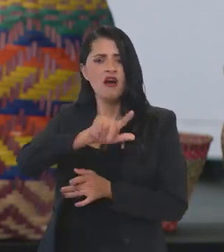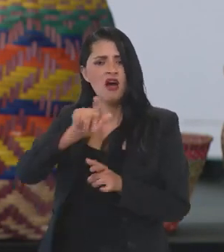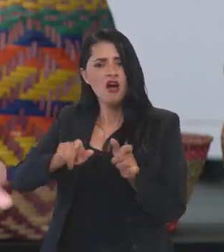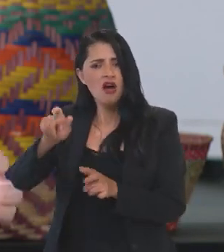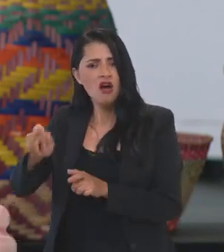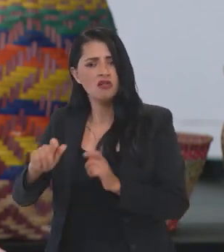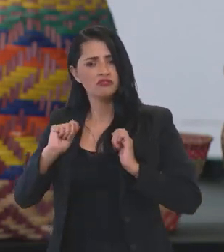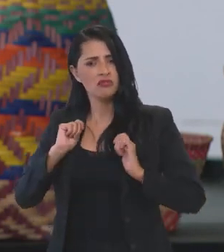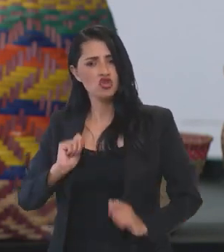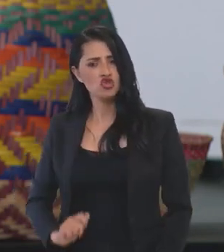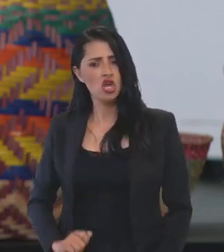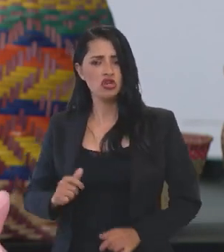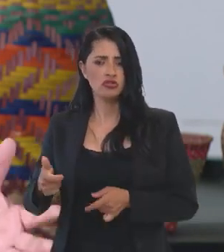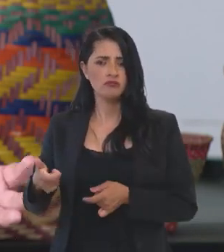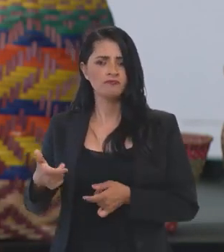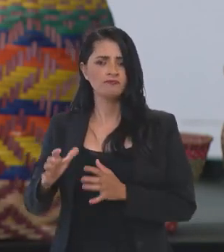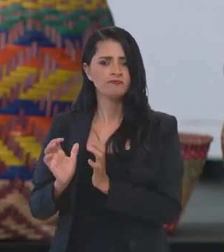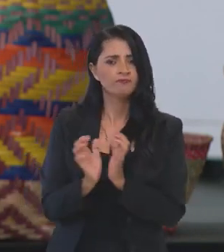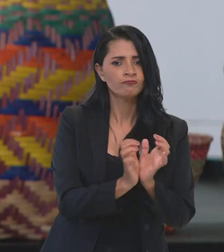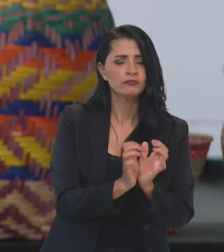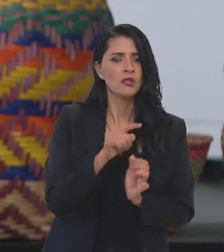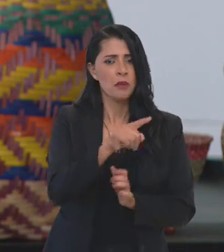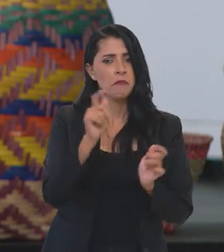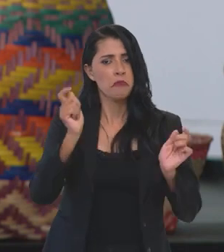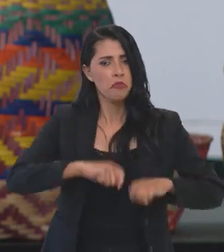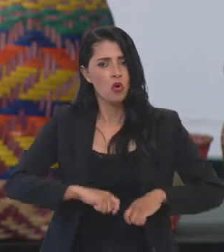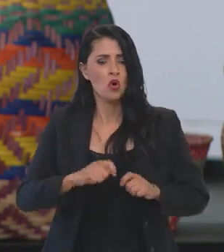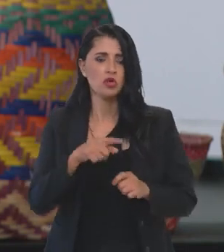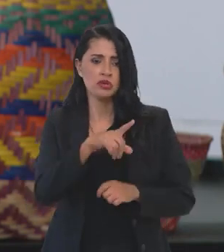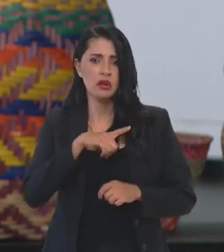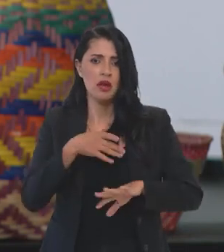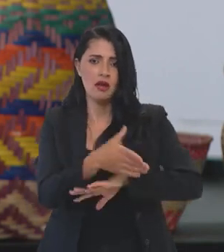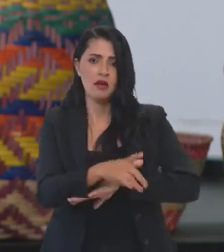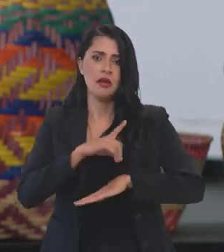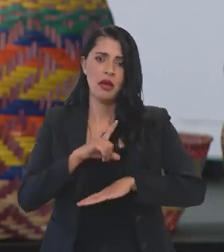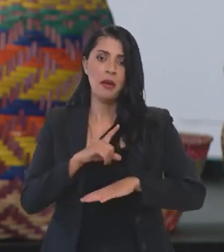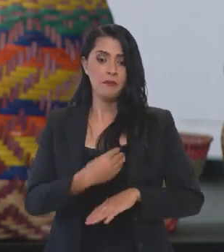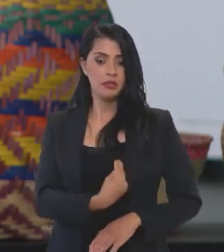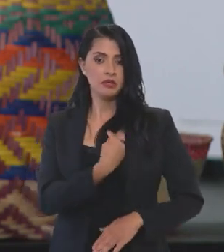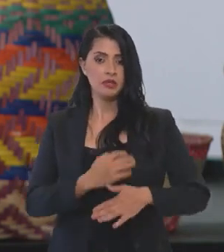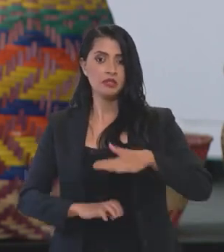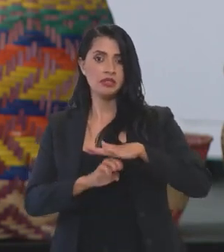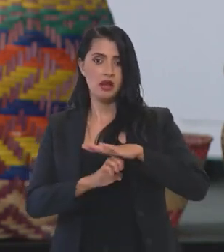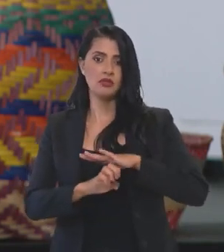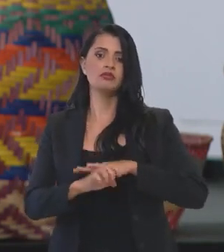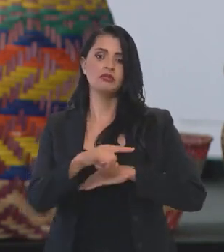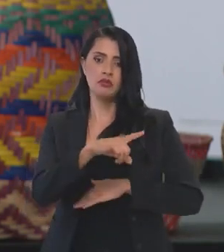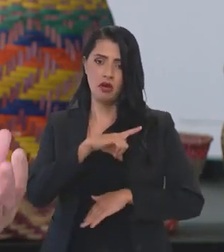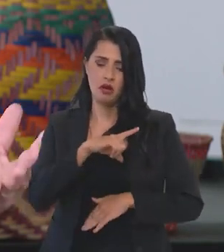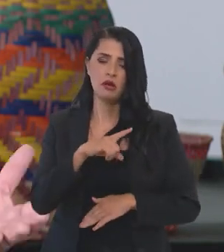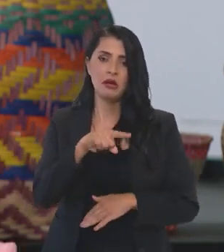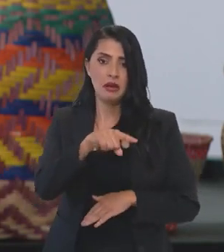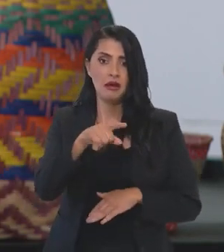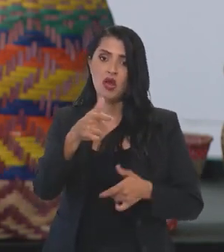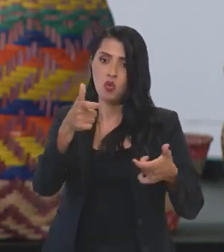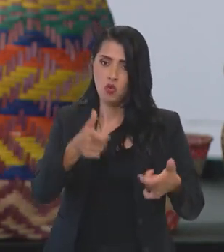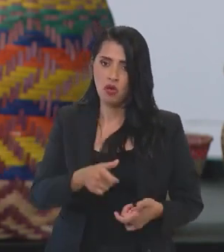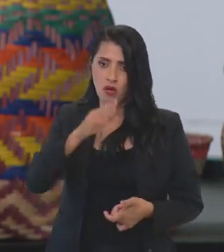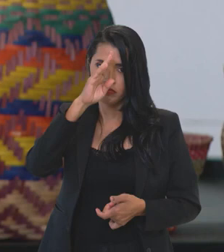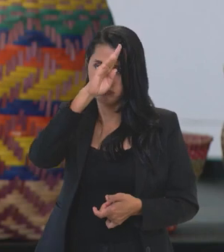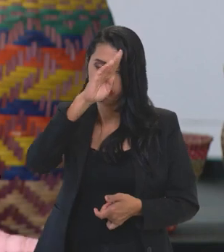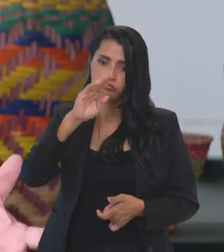agentes envolvidos para que possa possibilitar a presença do Estado brasileiro. Lá é um local